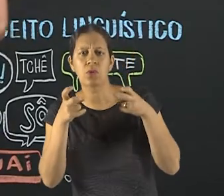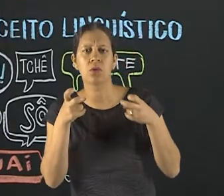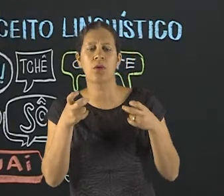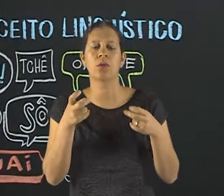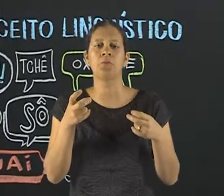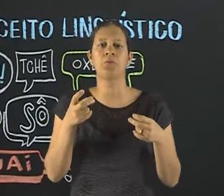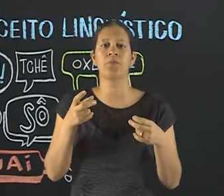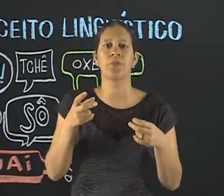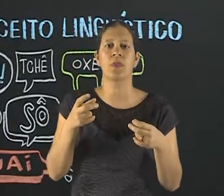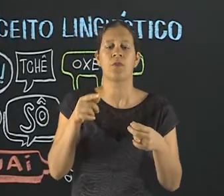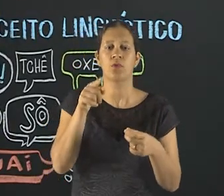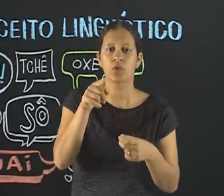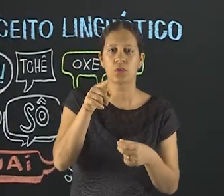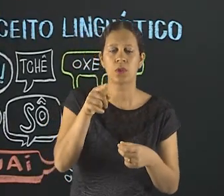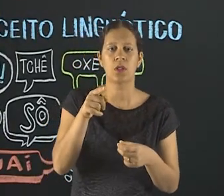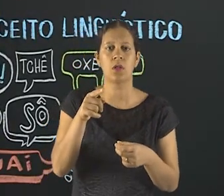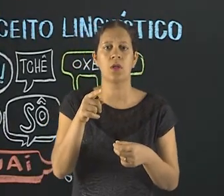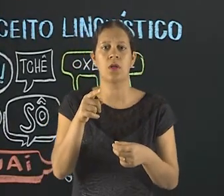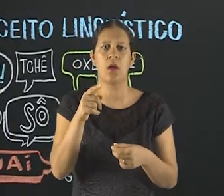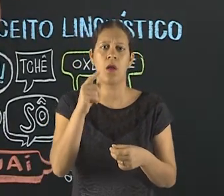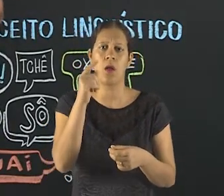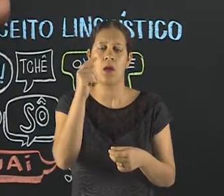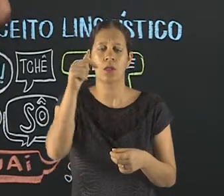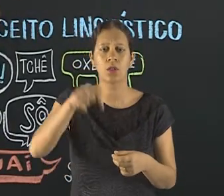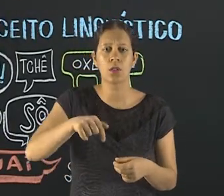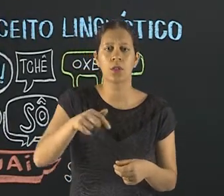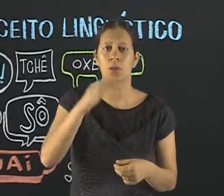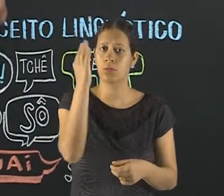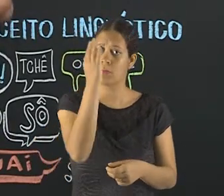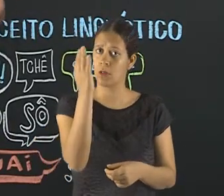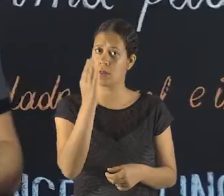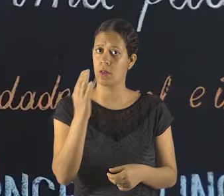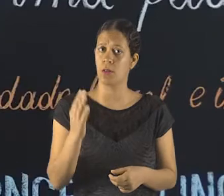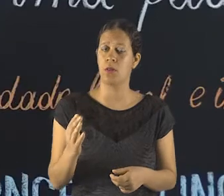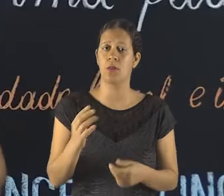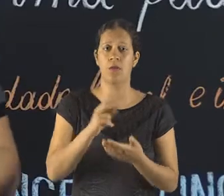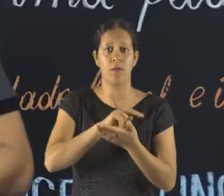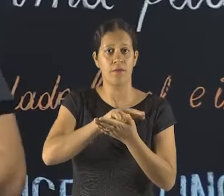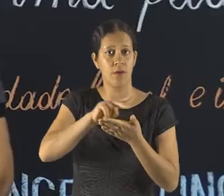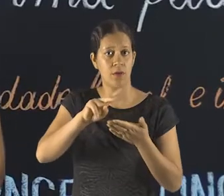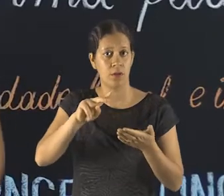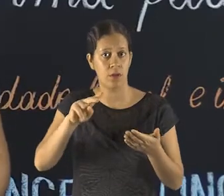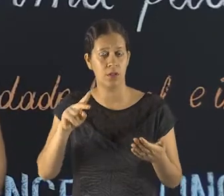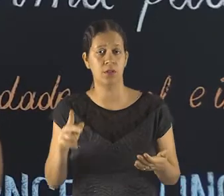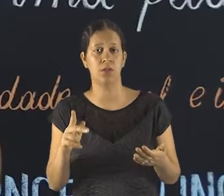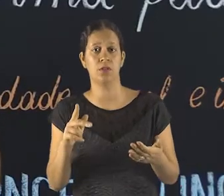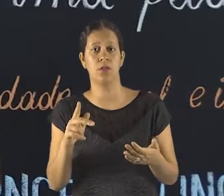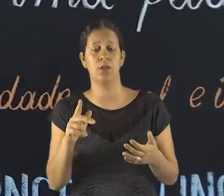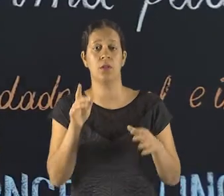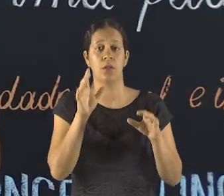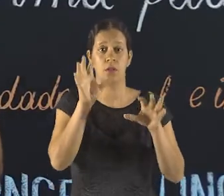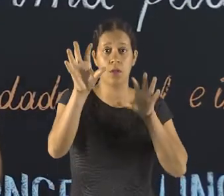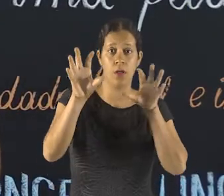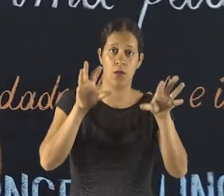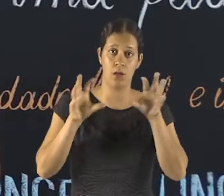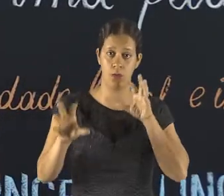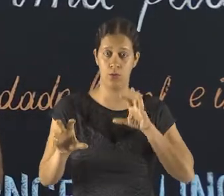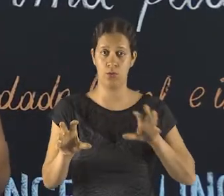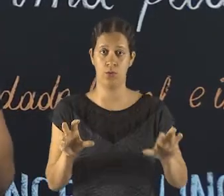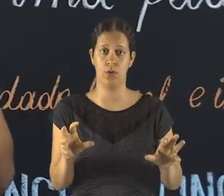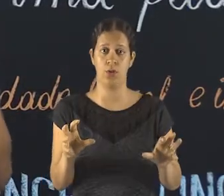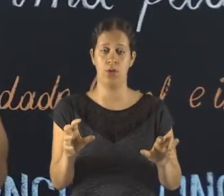tenho que pensar em alguns tipos de variedades. No Brasil, ou em qualquer outro lugar, a primeira grande variedade é a variedade geográfica, é a variedade regional.